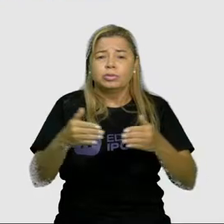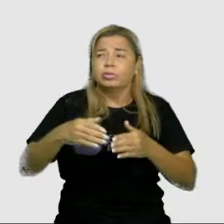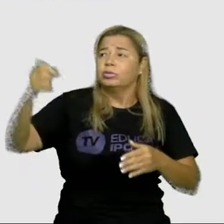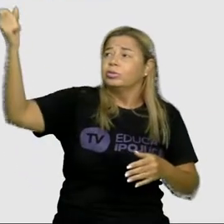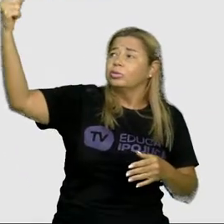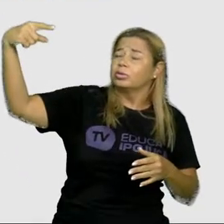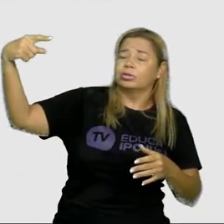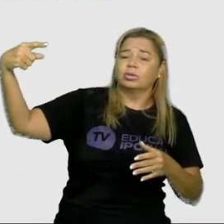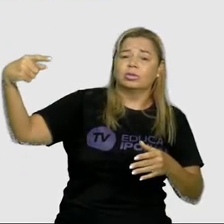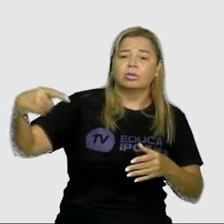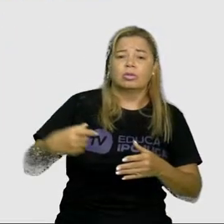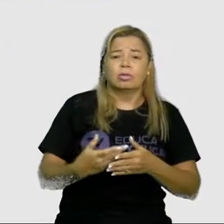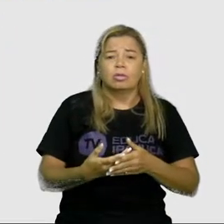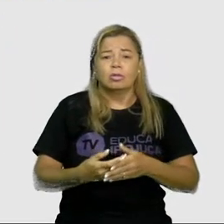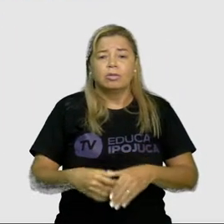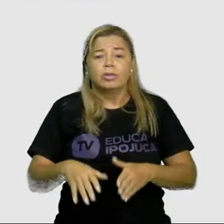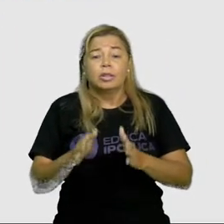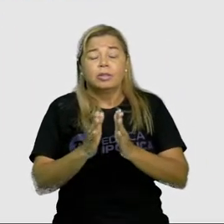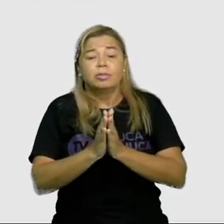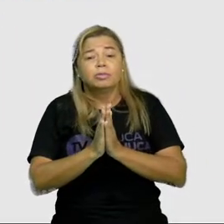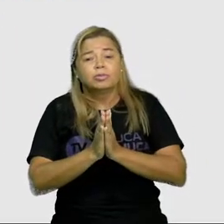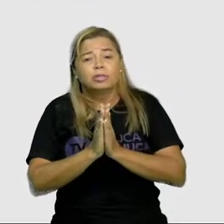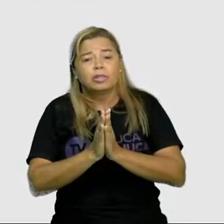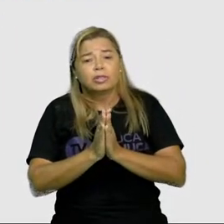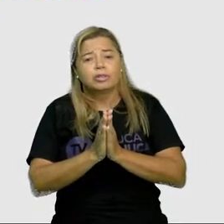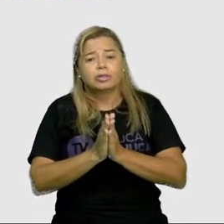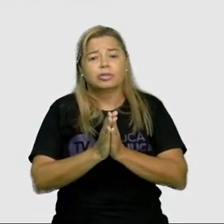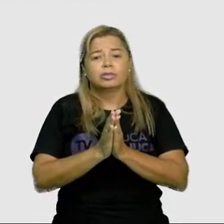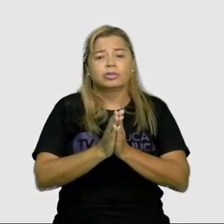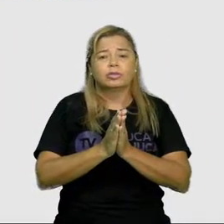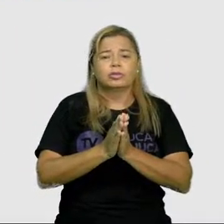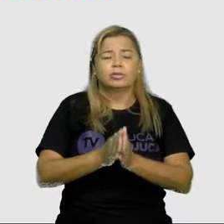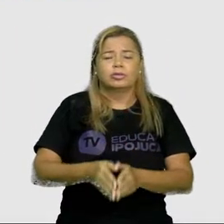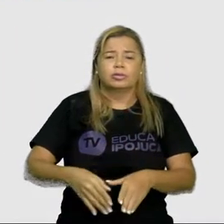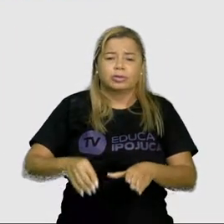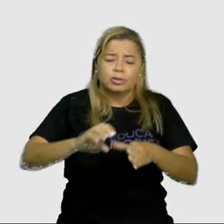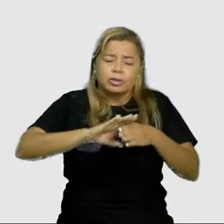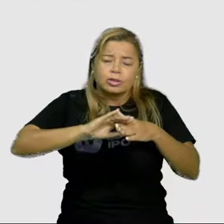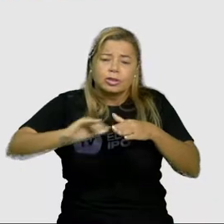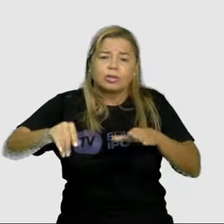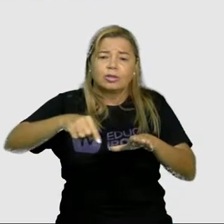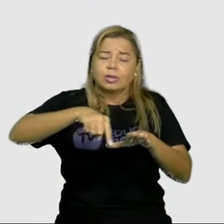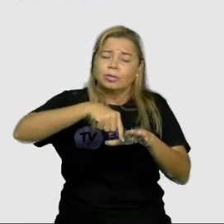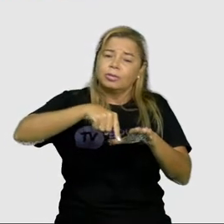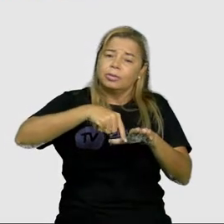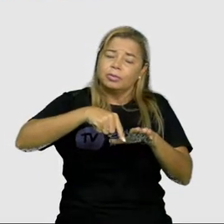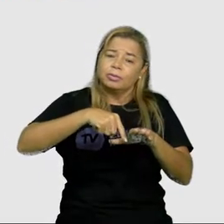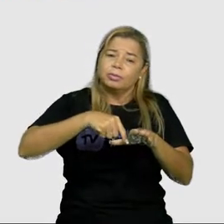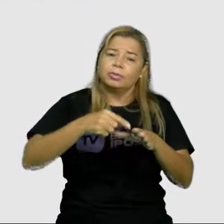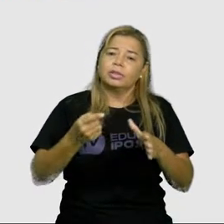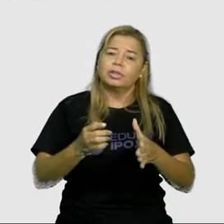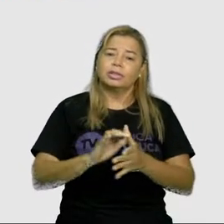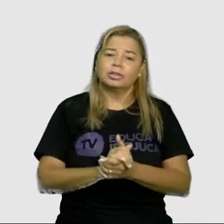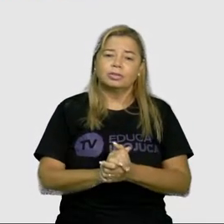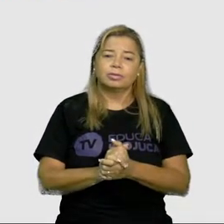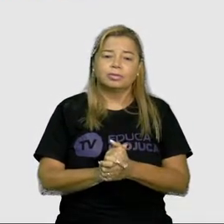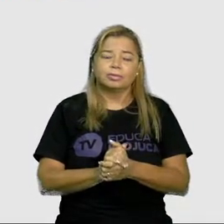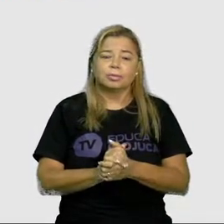que derrete a neve desprende o seu pezinho desprende o e Deus então